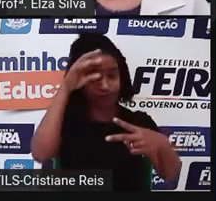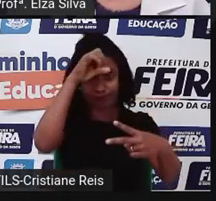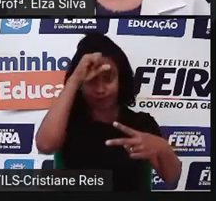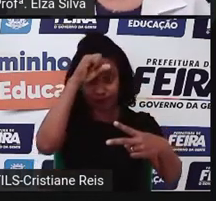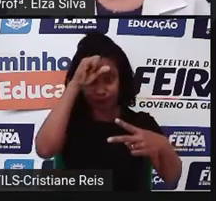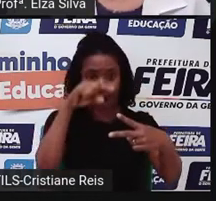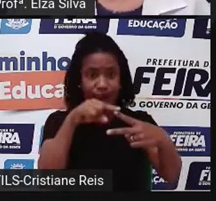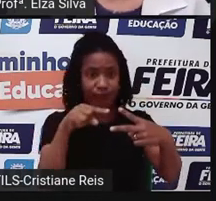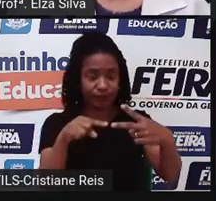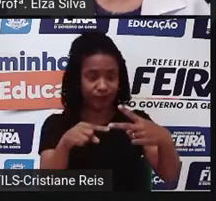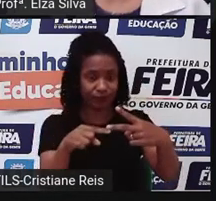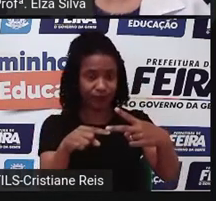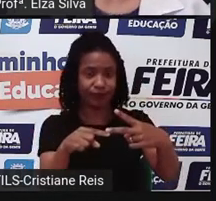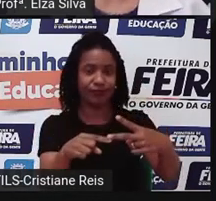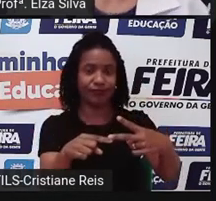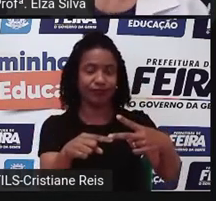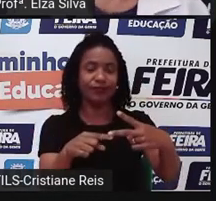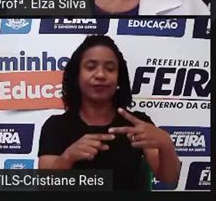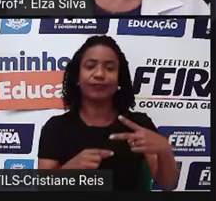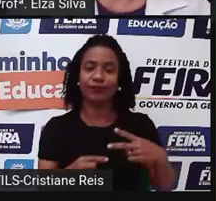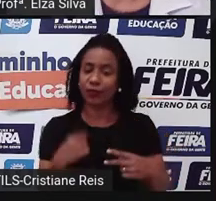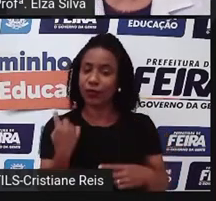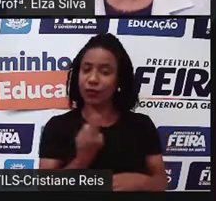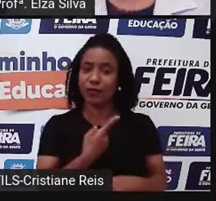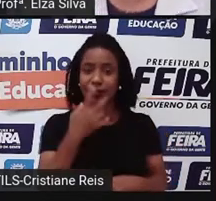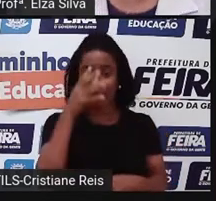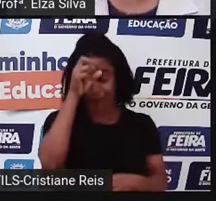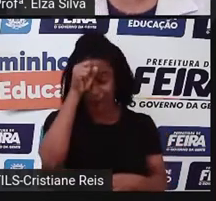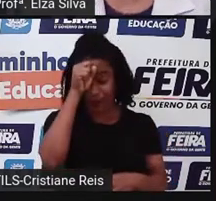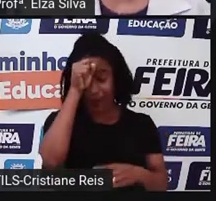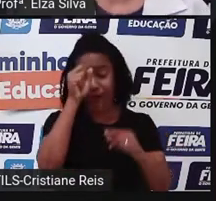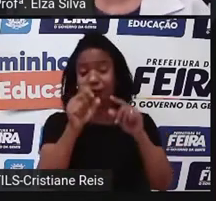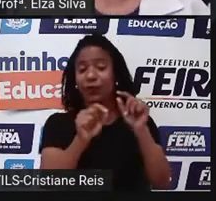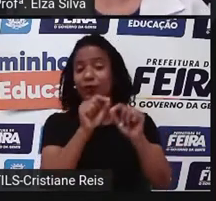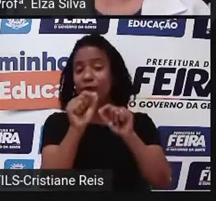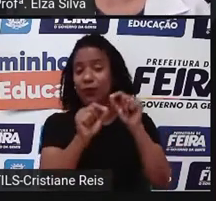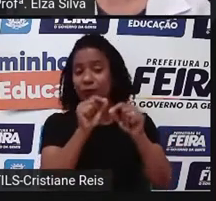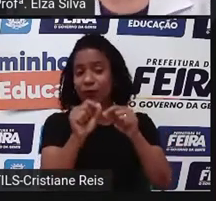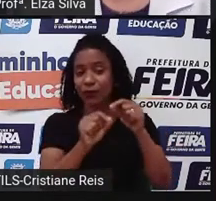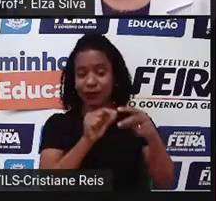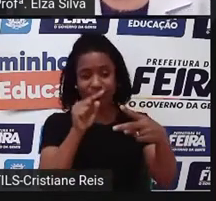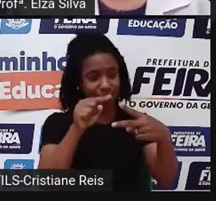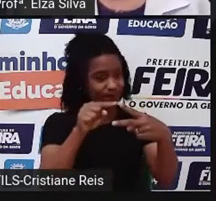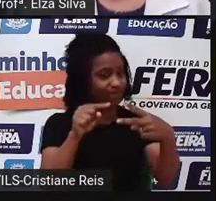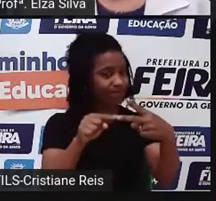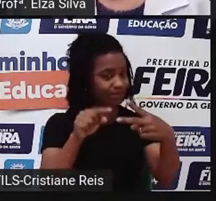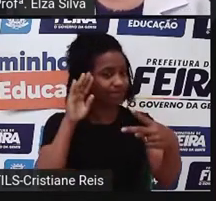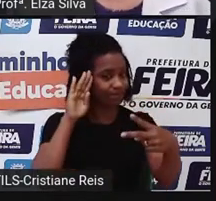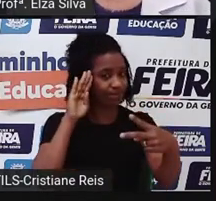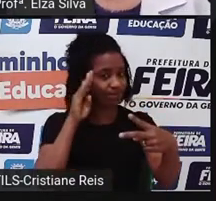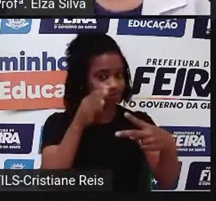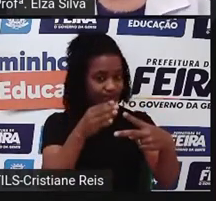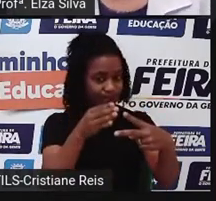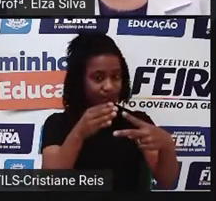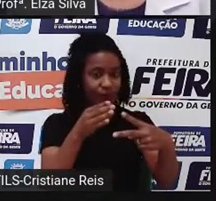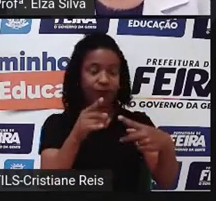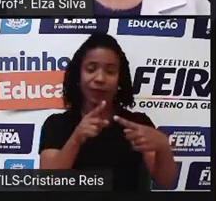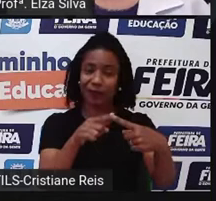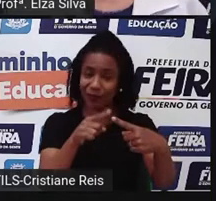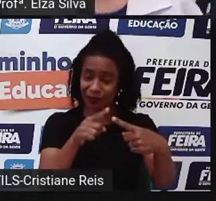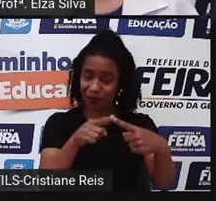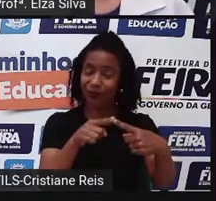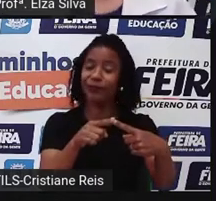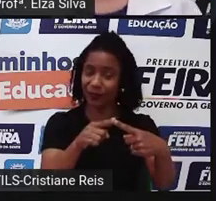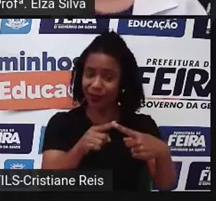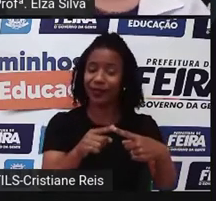O que é que nós vamos aprender hoje? O que é que nós vamos aprender hoje, especificamente? Nós vamos explorar ambientes